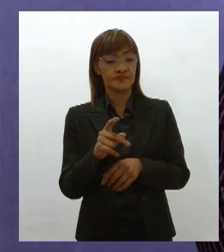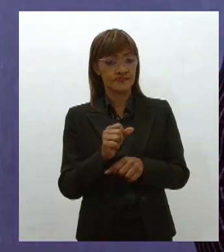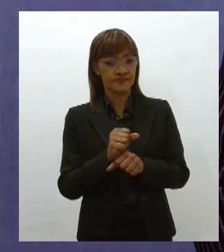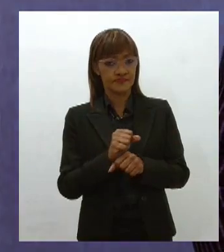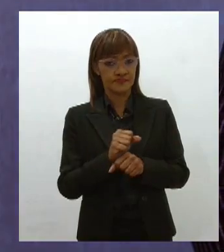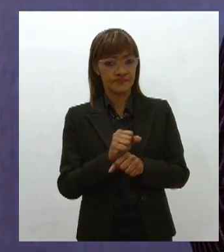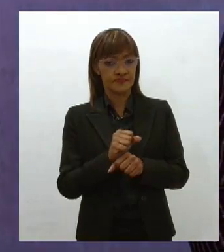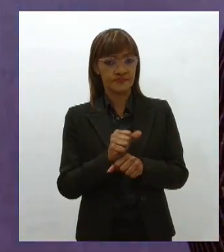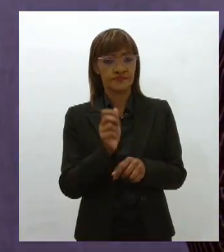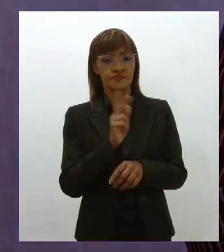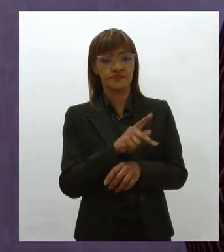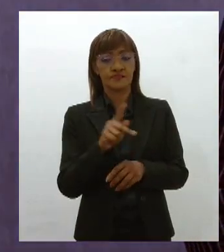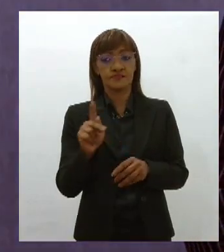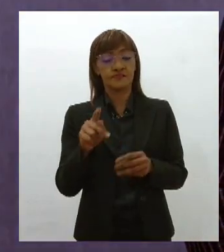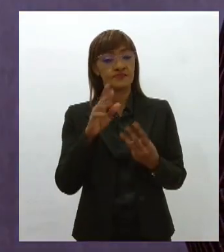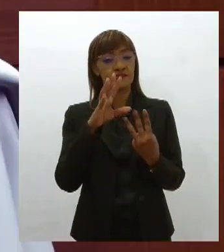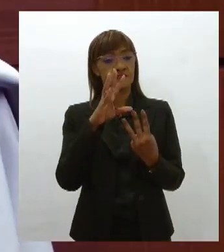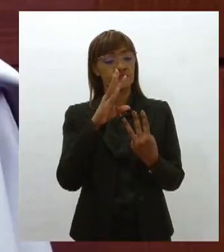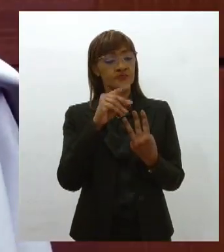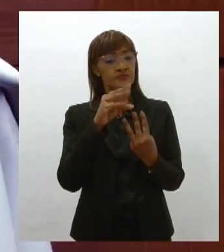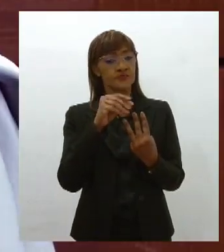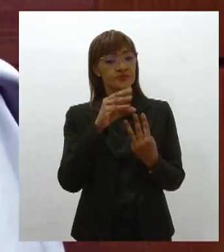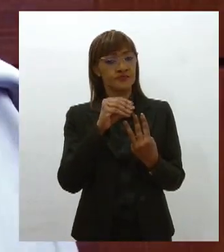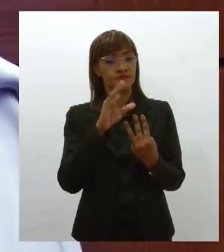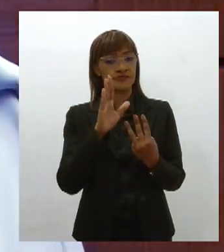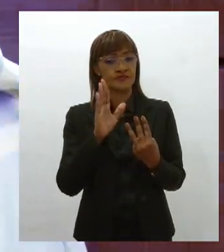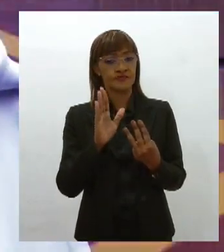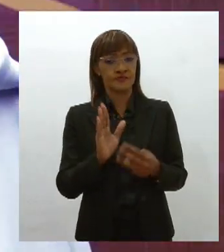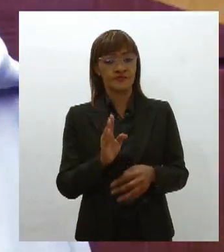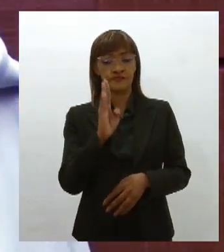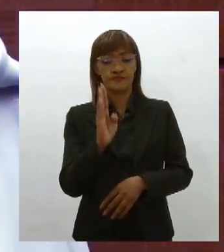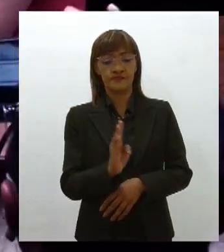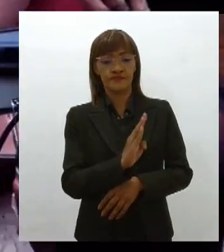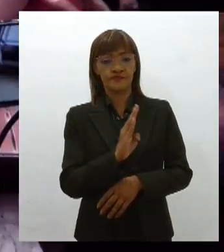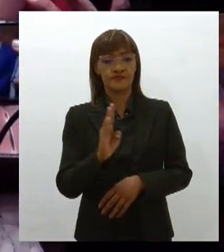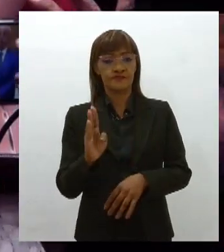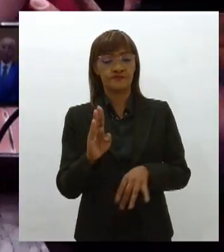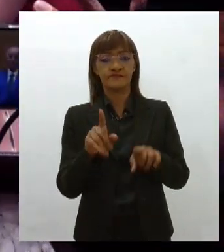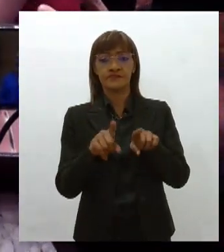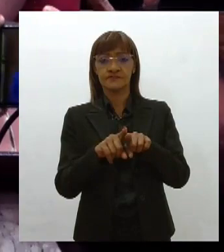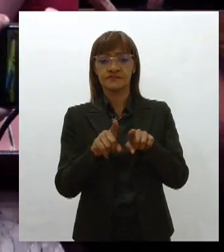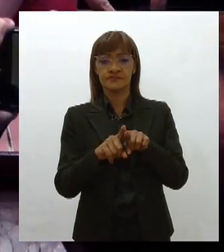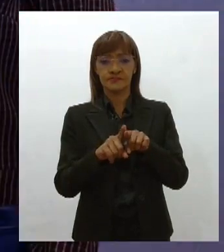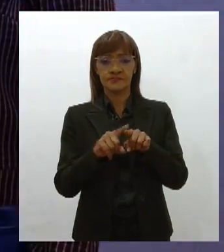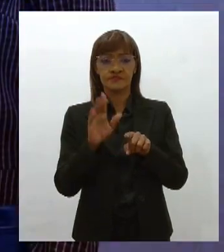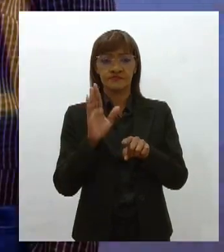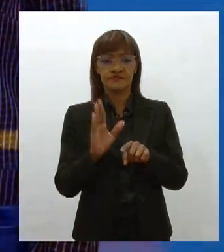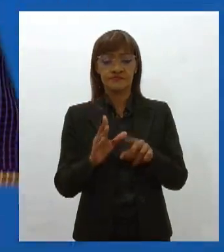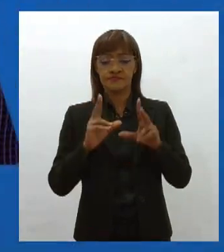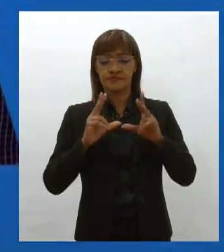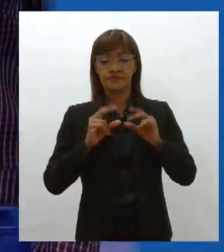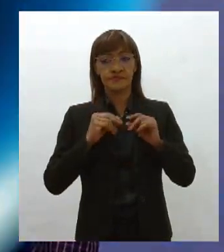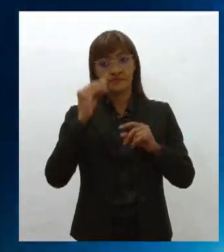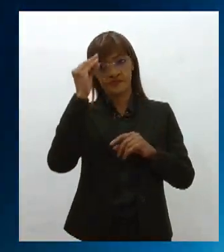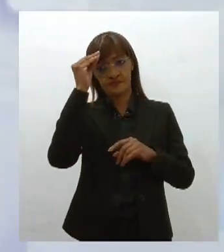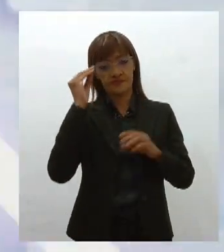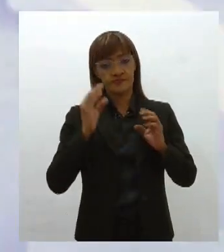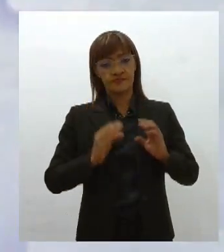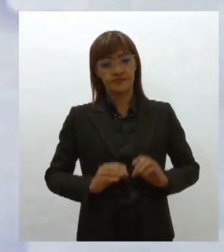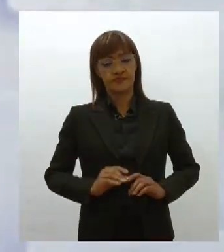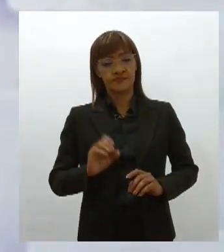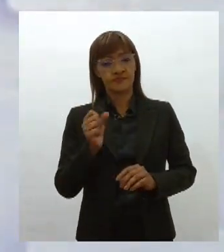Professor da Universidade Federal de Sergipe, Freida Paróquia Nossa Senhora do Carmo, recebe o título de cidadania sergipana.